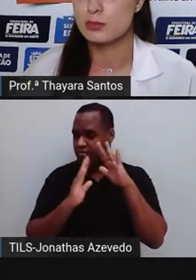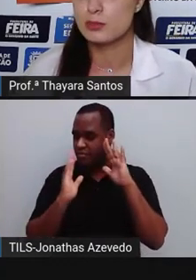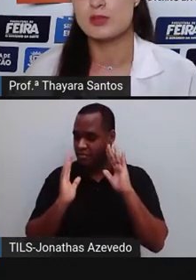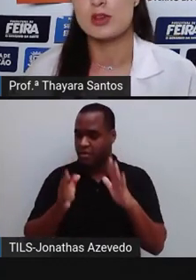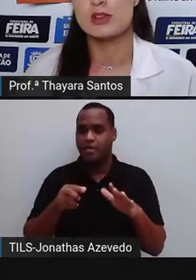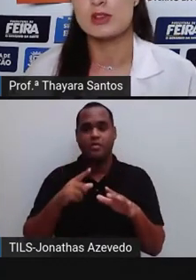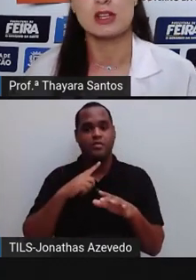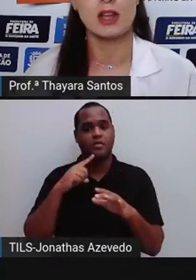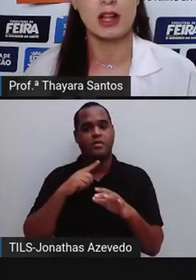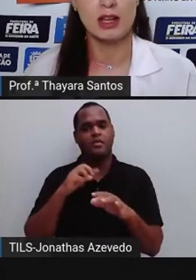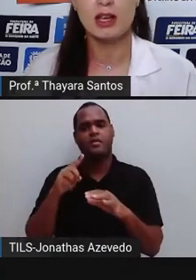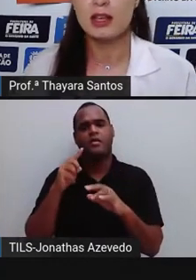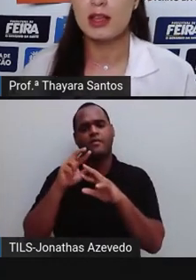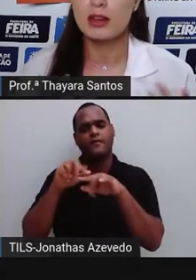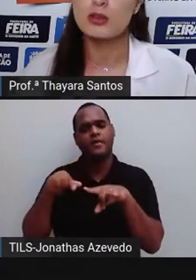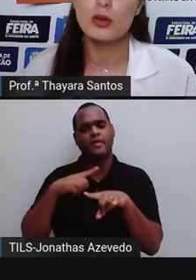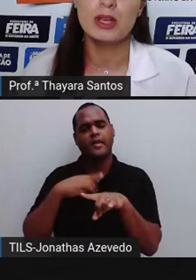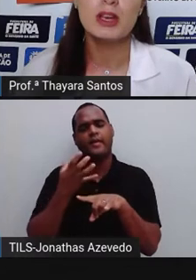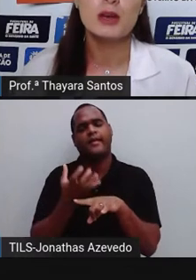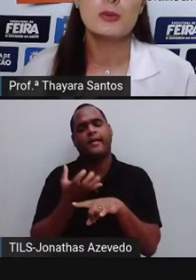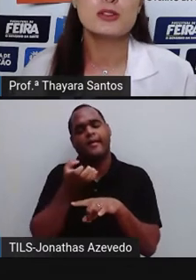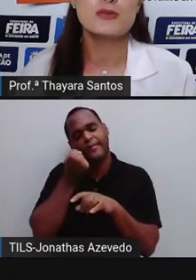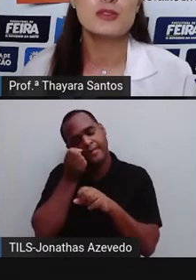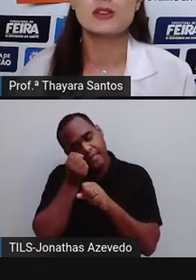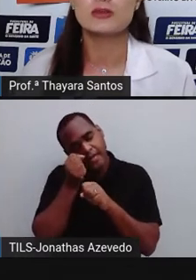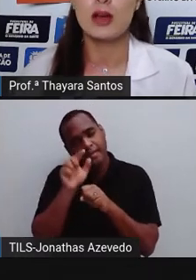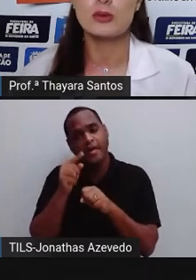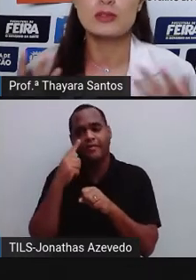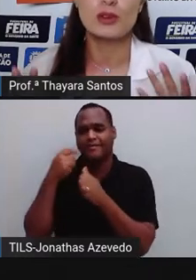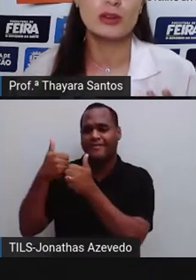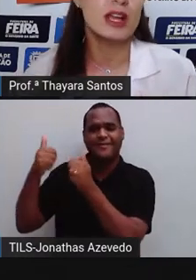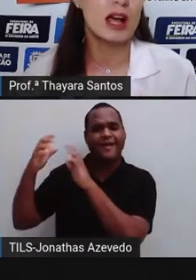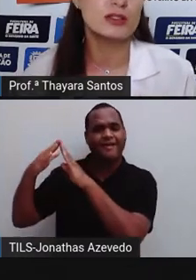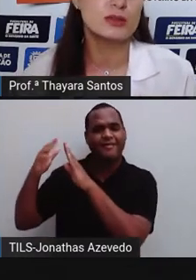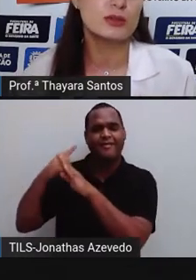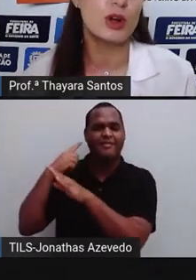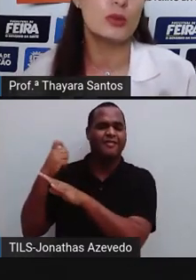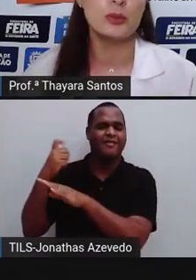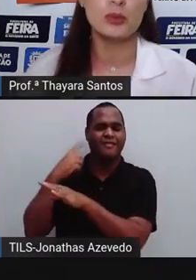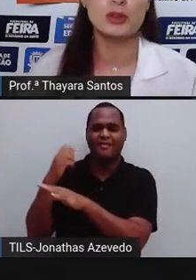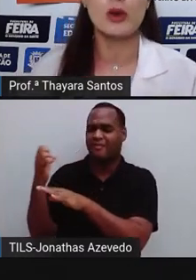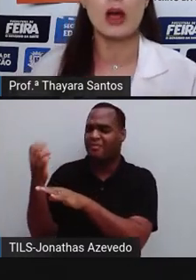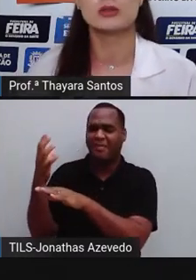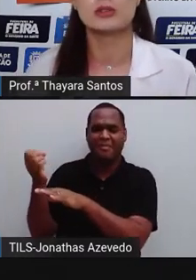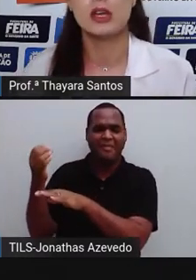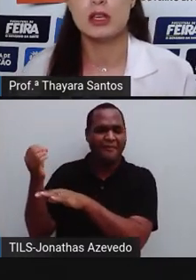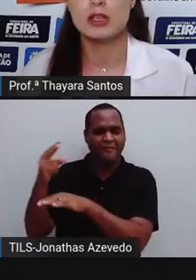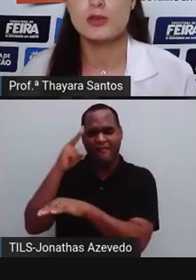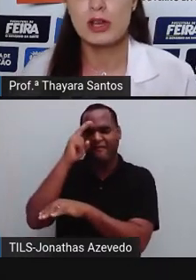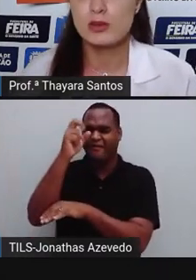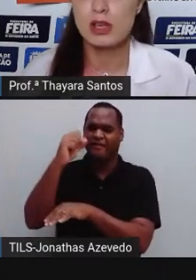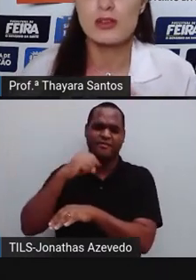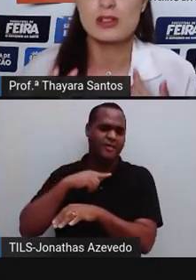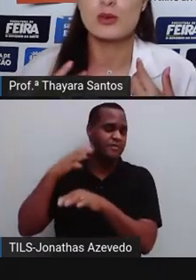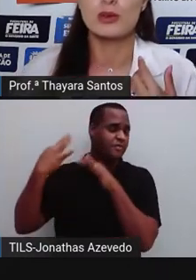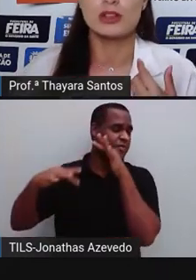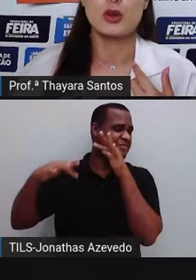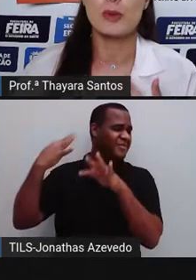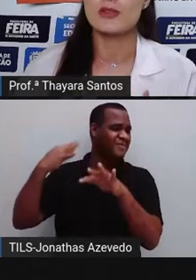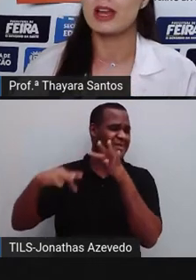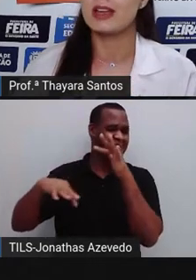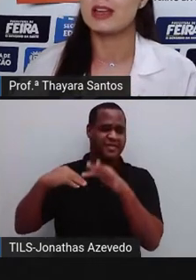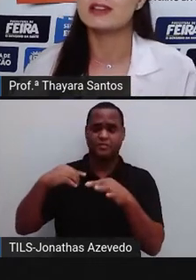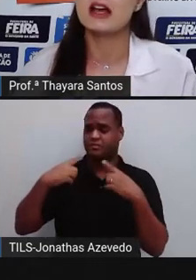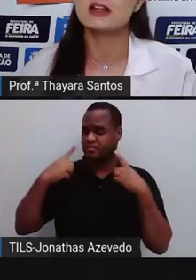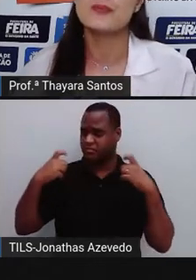dessas. Muitas vezes você está ali querendo dormir, mas o vizinho está com o som ligado num volume muito alto. Isso faz o quê? Faz com que a gente